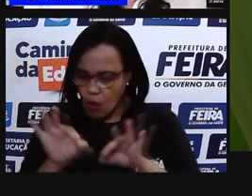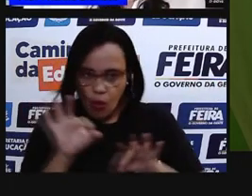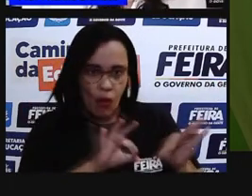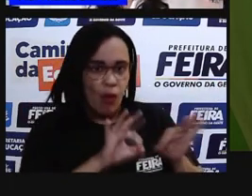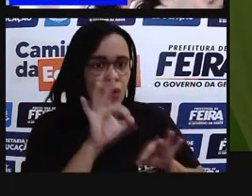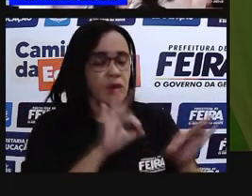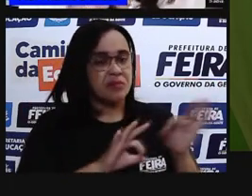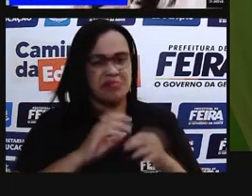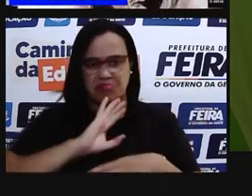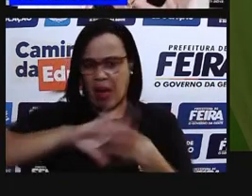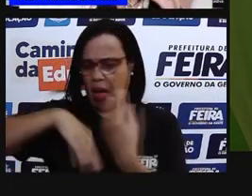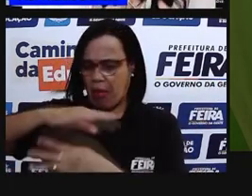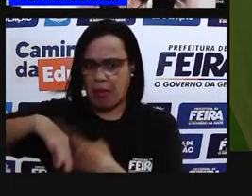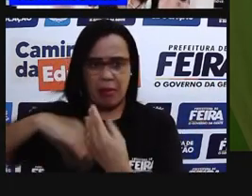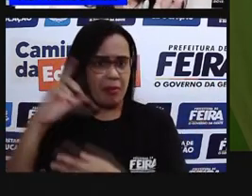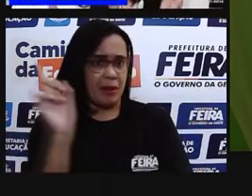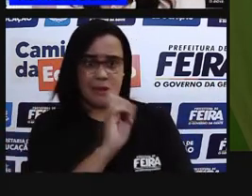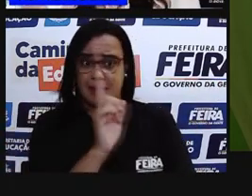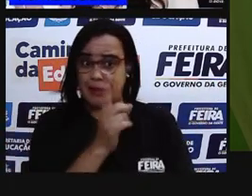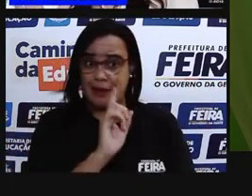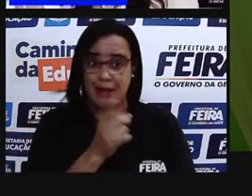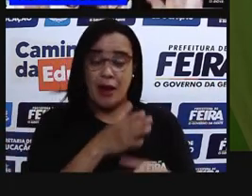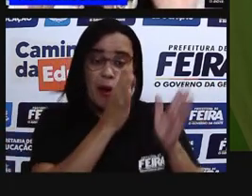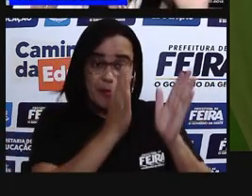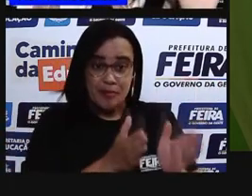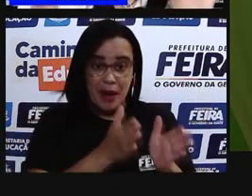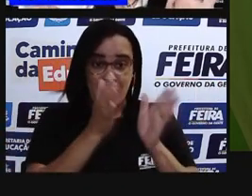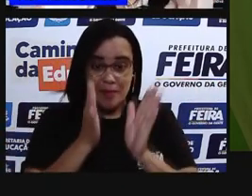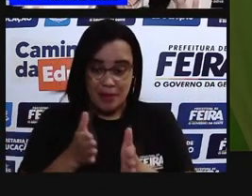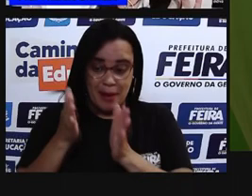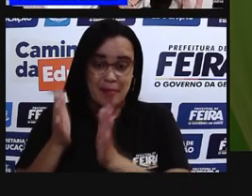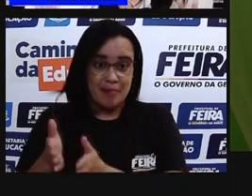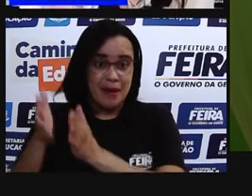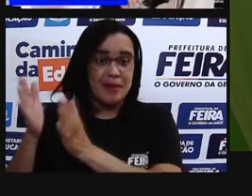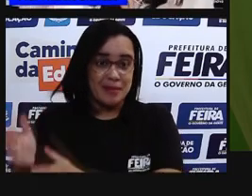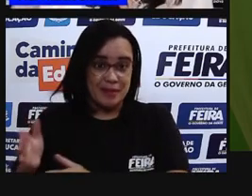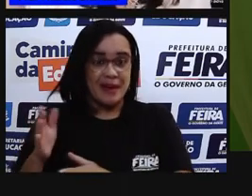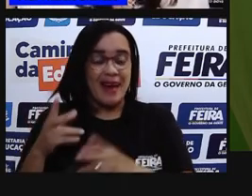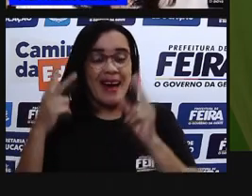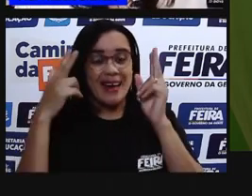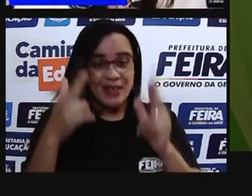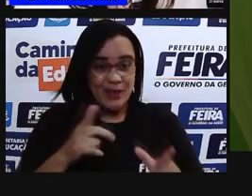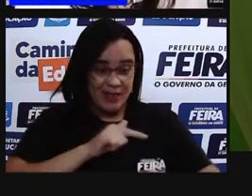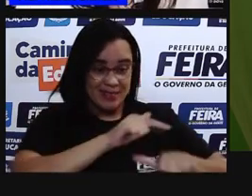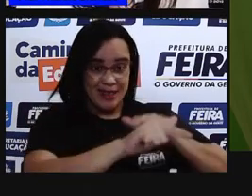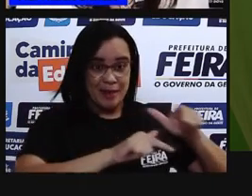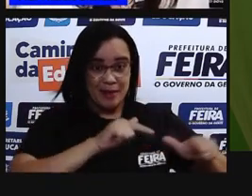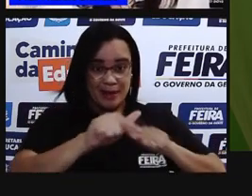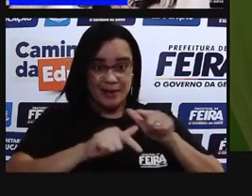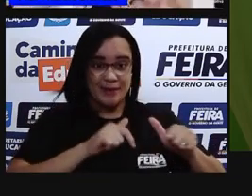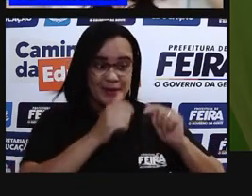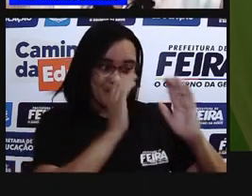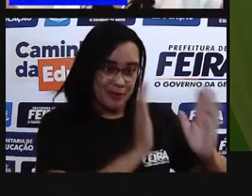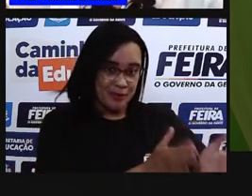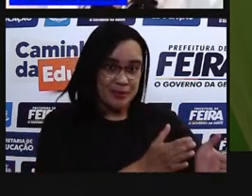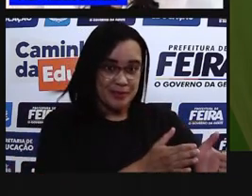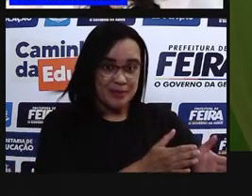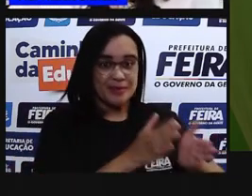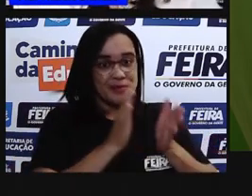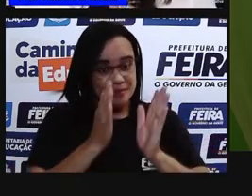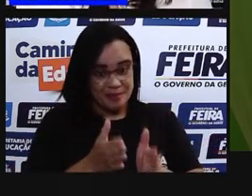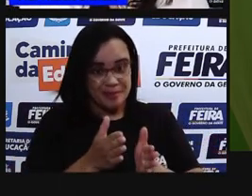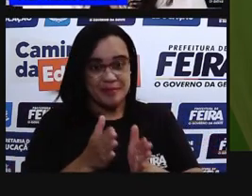virar uma bagunça. Então, a gente vai ter uma divisão de trabalho. Cada um faz uma coisa. A gente já viu que a membrana